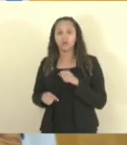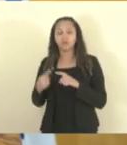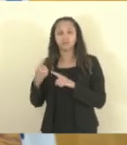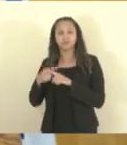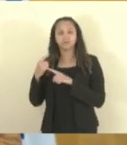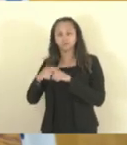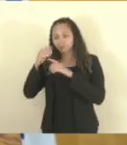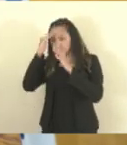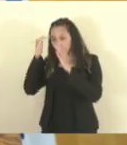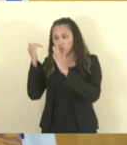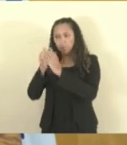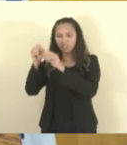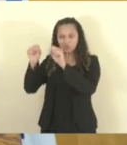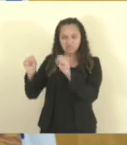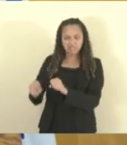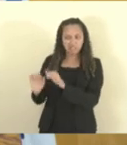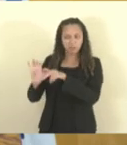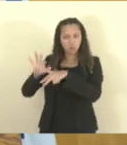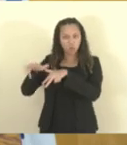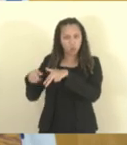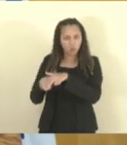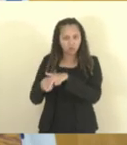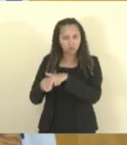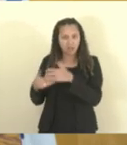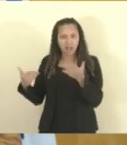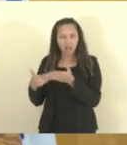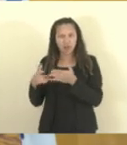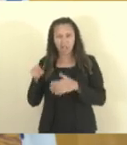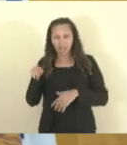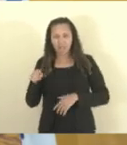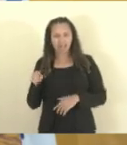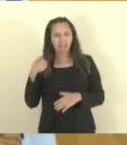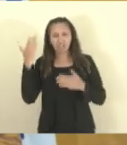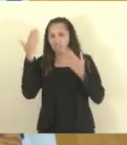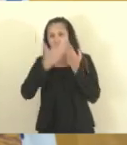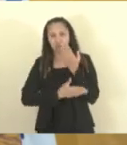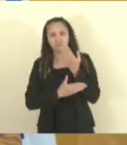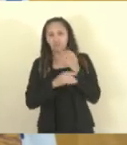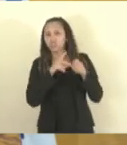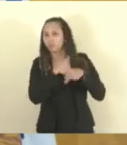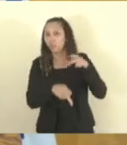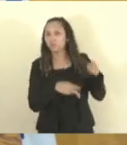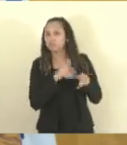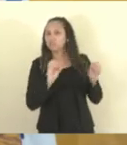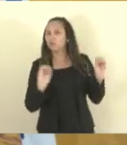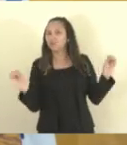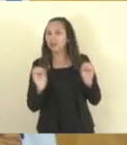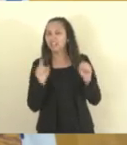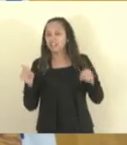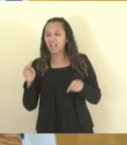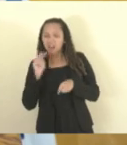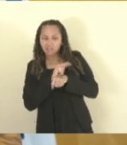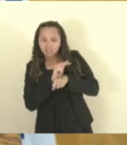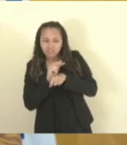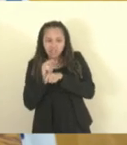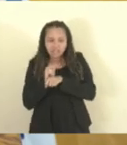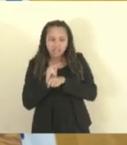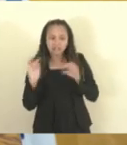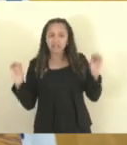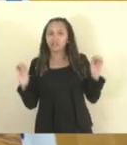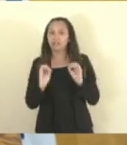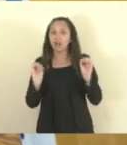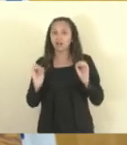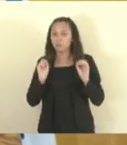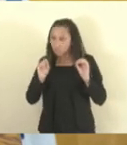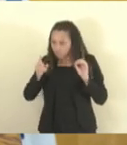e agora não defende mais o povo. Não fiscaliza o que tem que ser fiscalizado. Mas se vocês não fiscalizam, eu